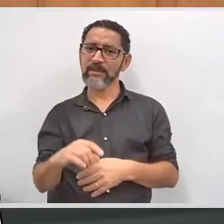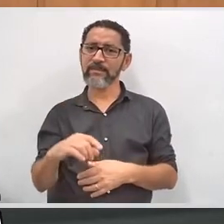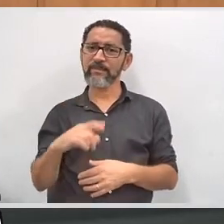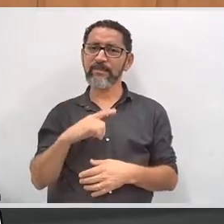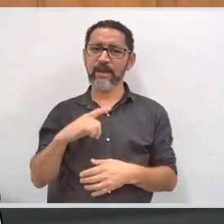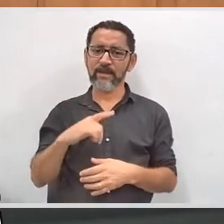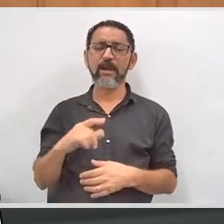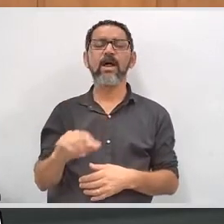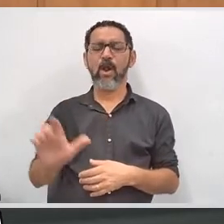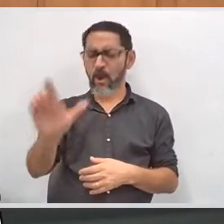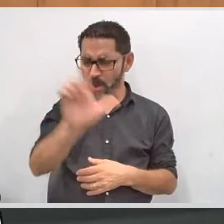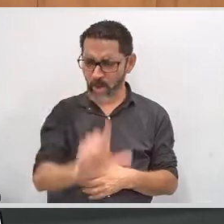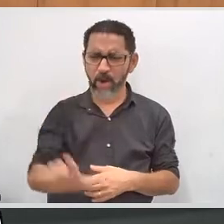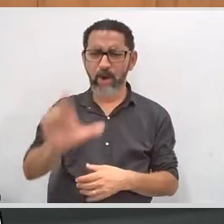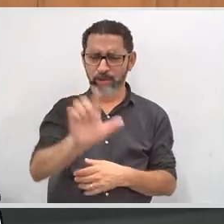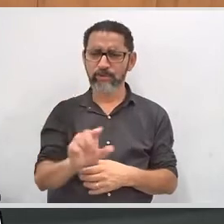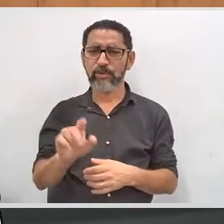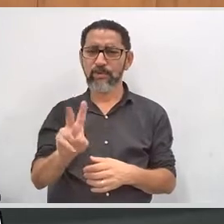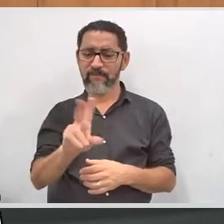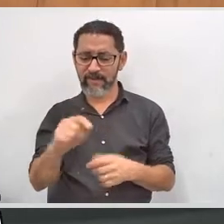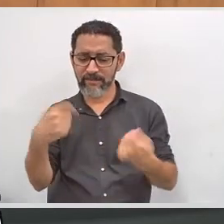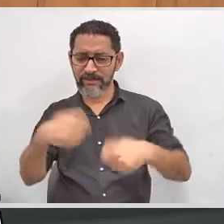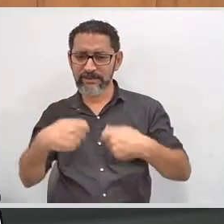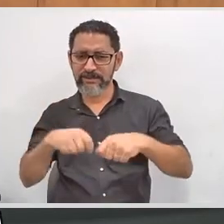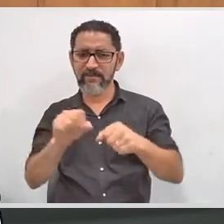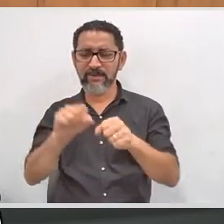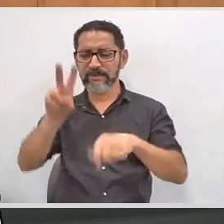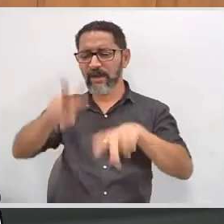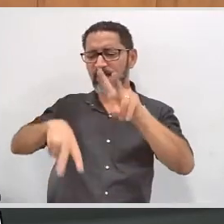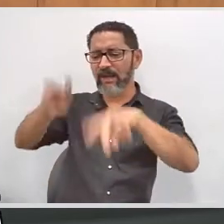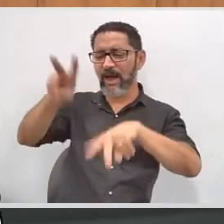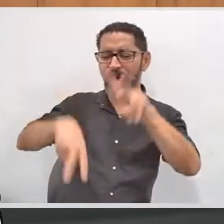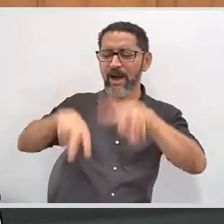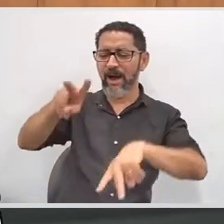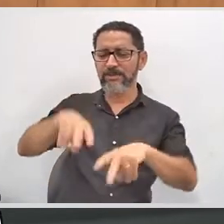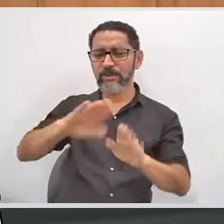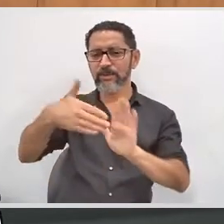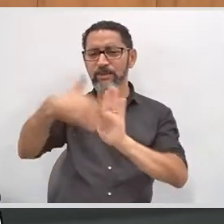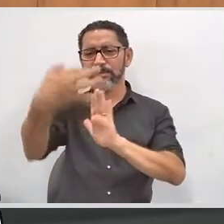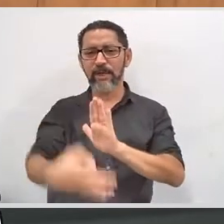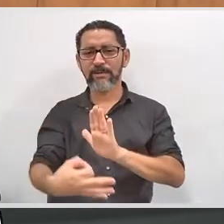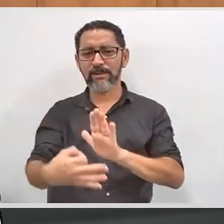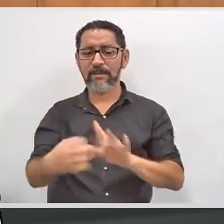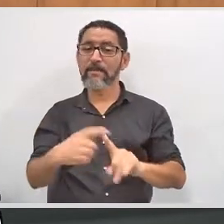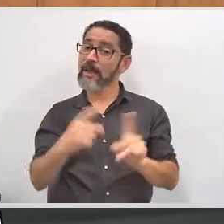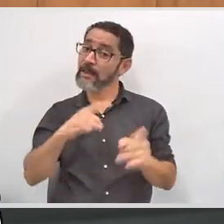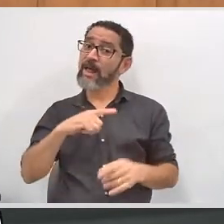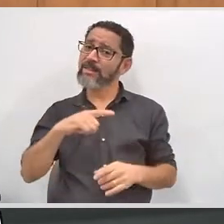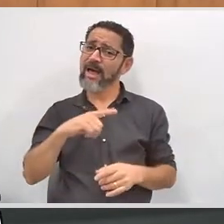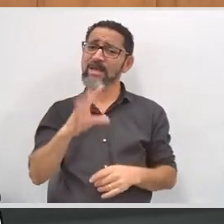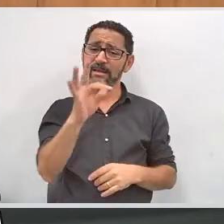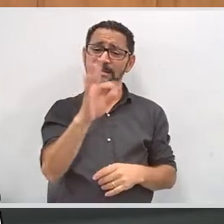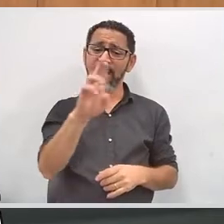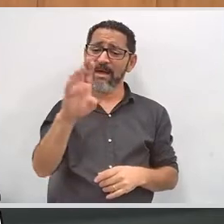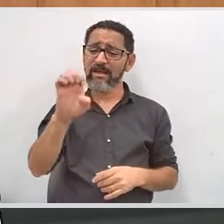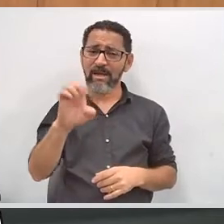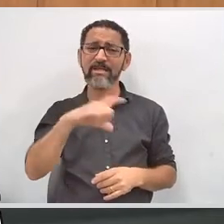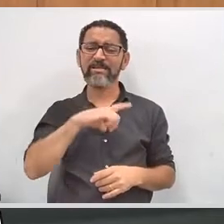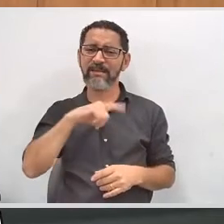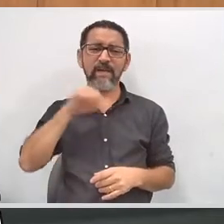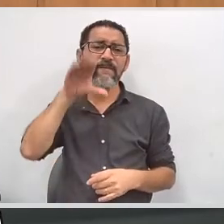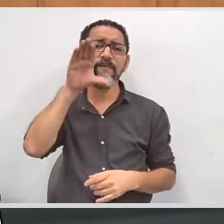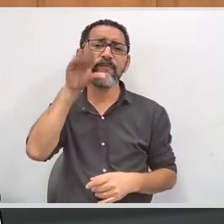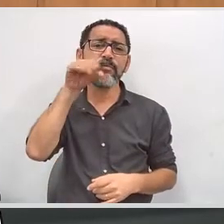ali a capacidade para o serviço, adaptabilidade, mas é possível, sim, dentro de uma ou outra condição. Inclusive, nós temos servidores da própria